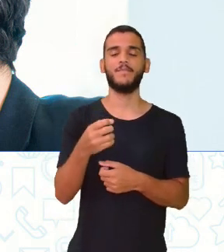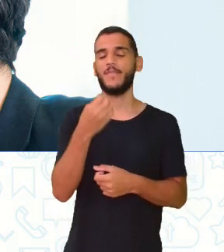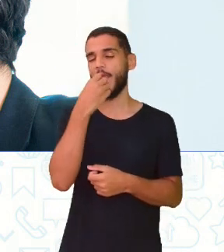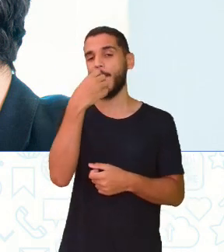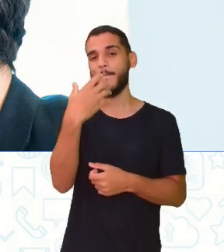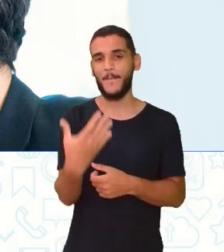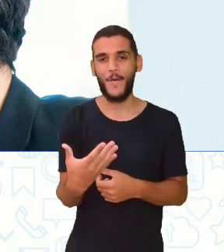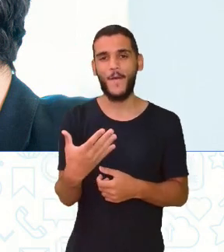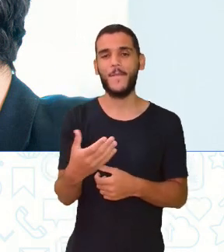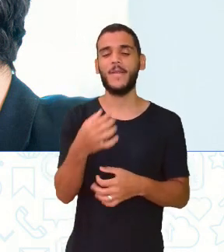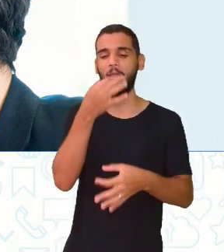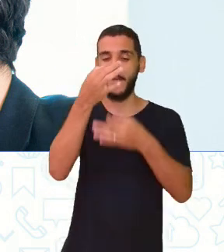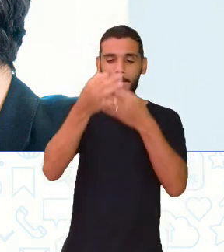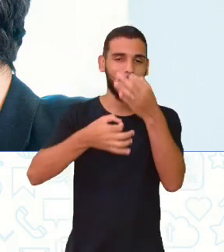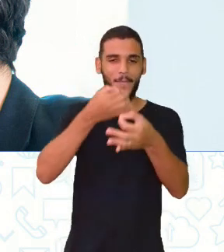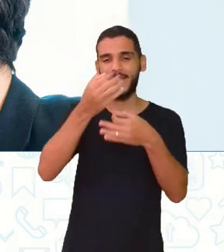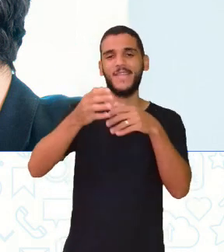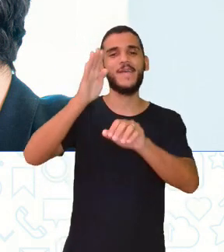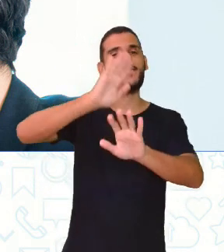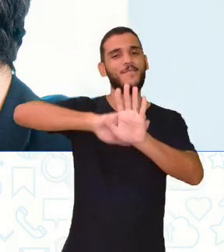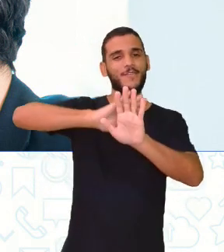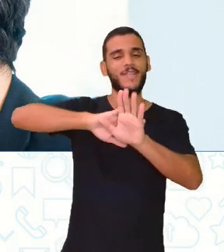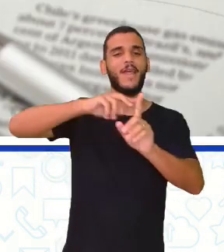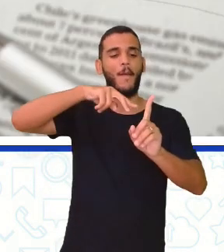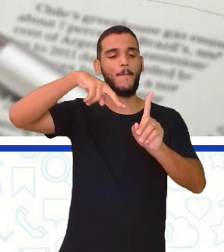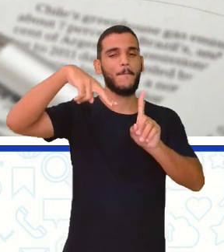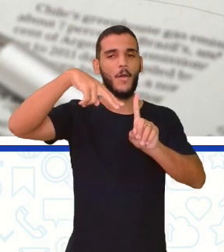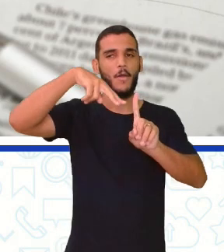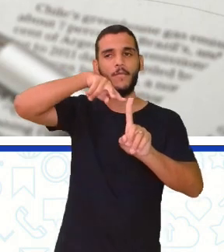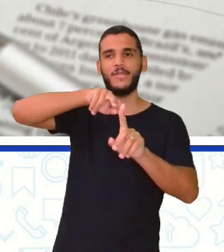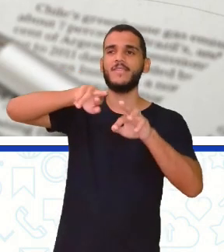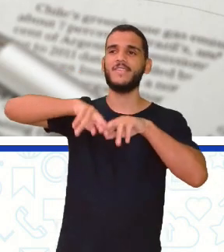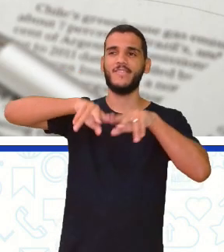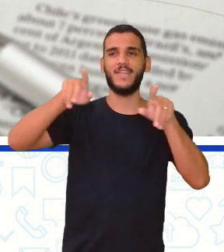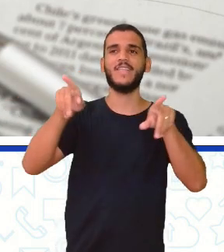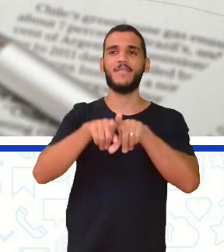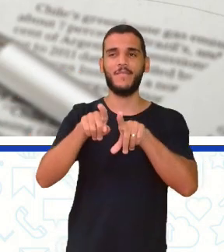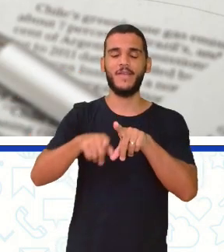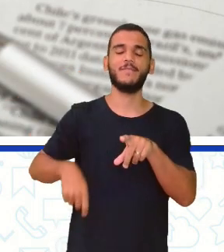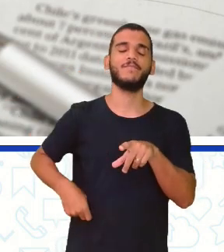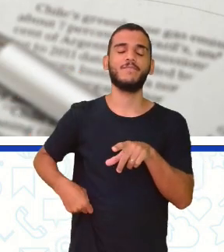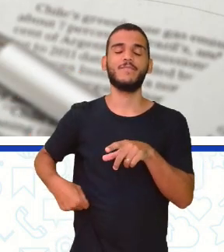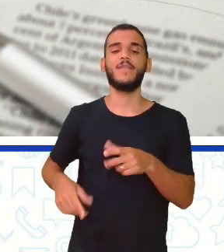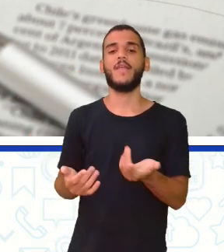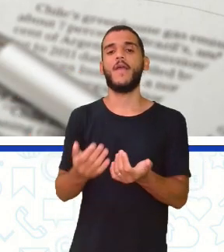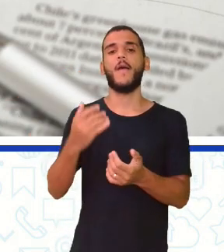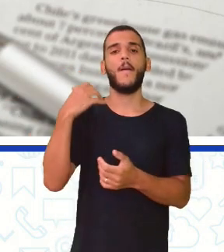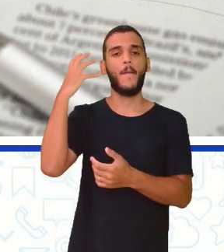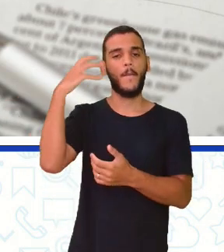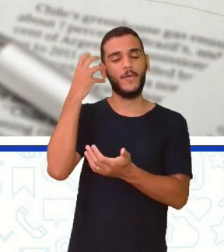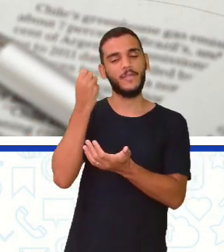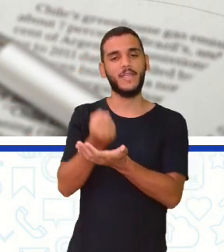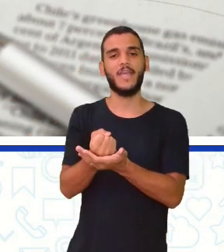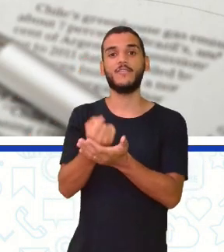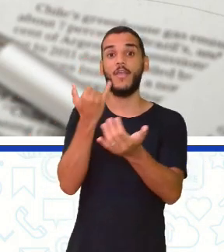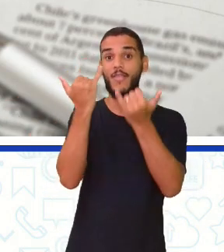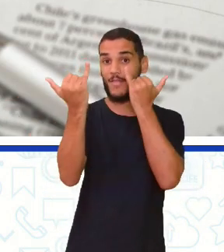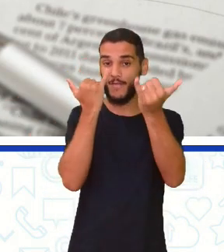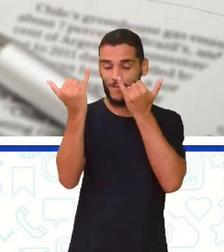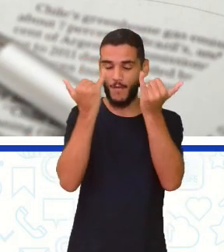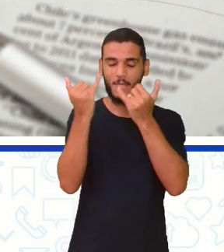variedade de opiniões e pontos de vista. Temos também o podcast informativo, cujo objetivo é dar